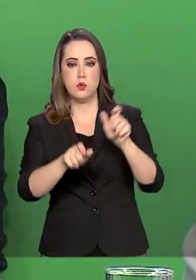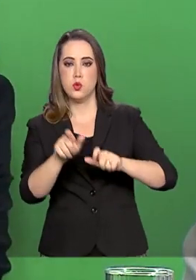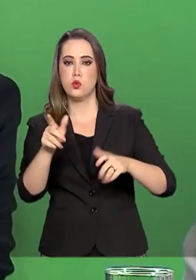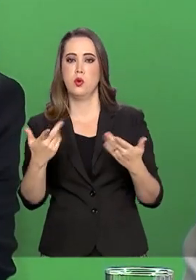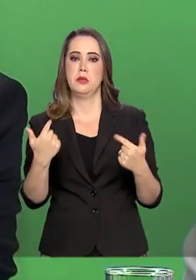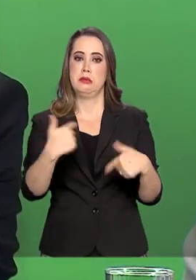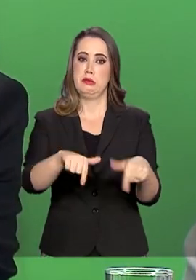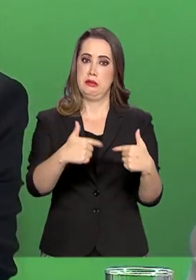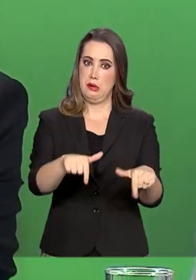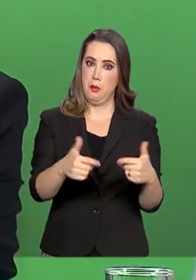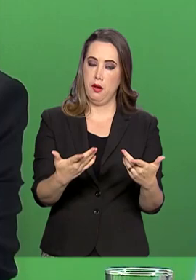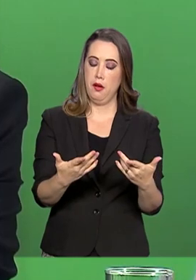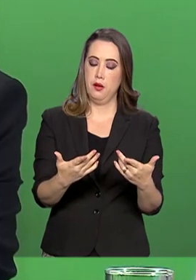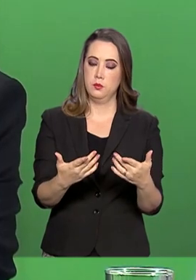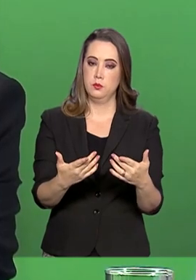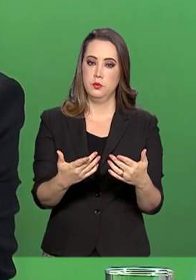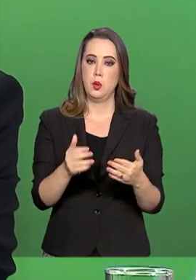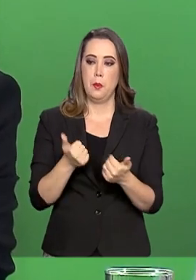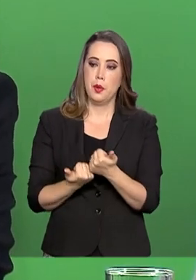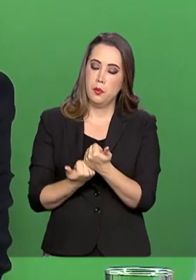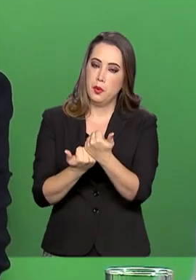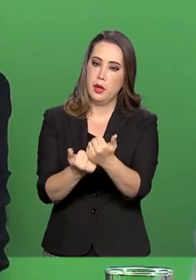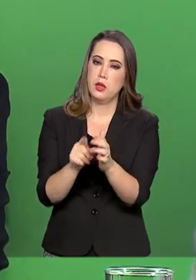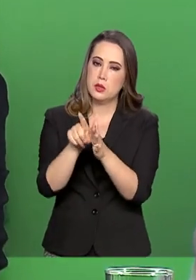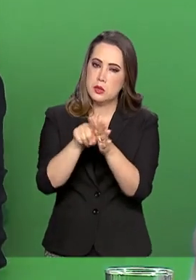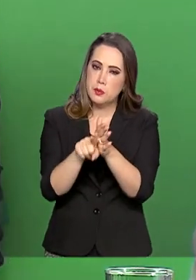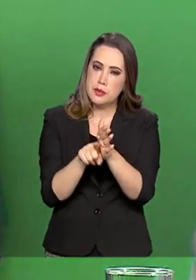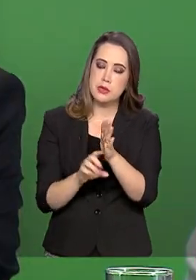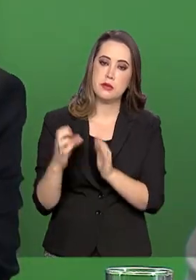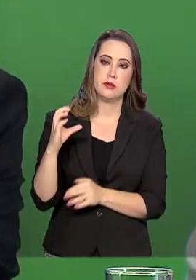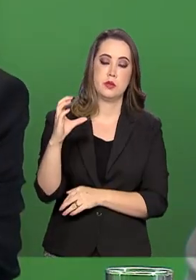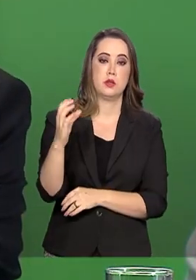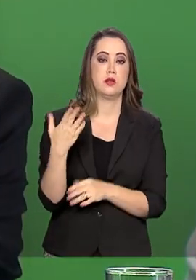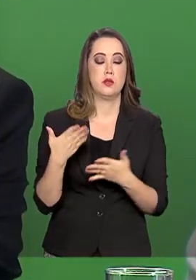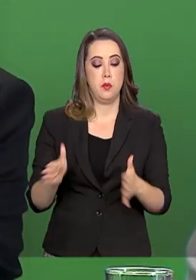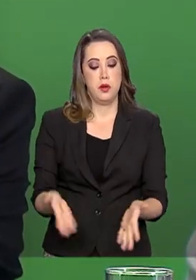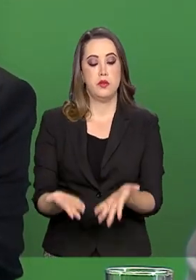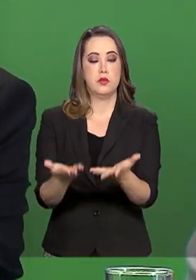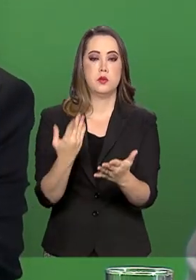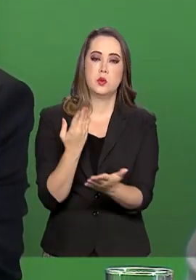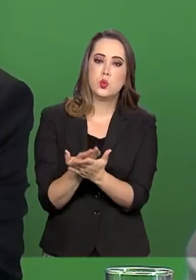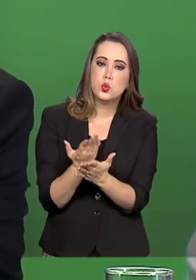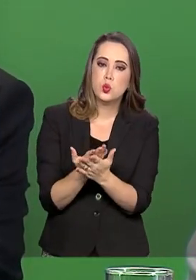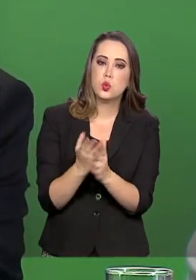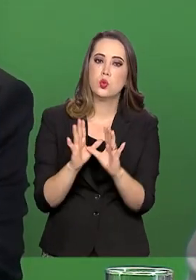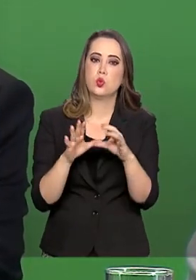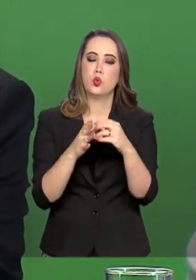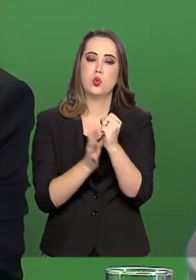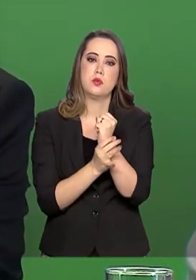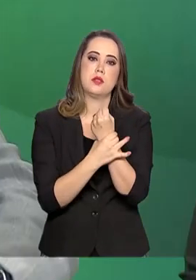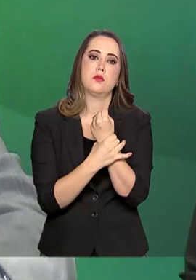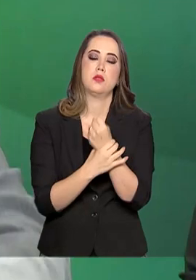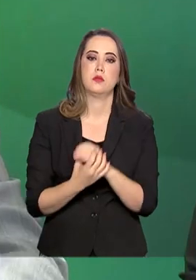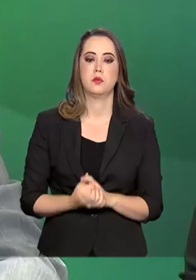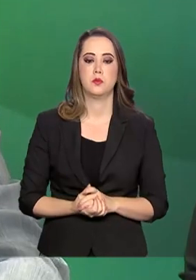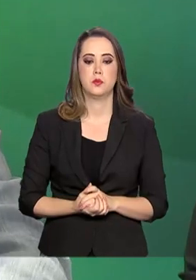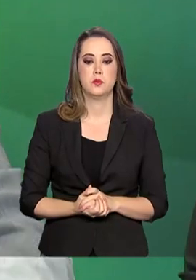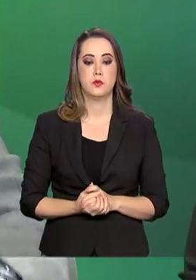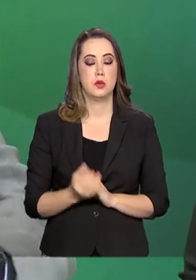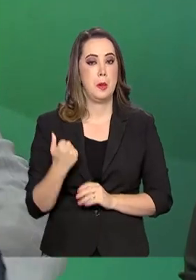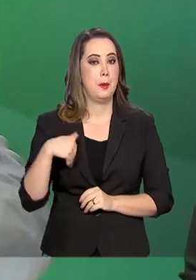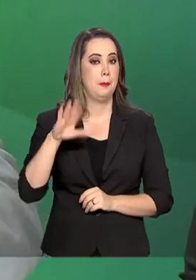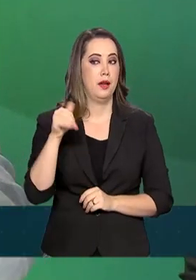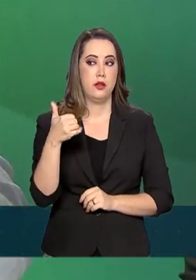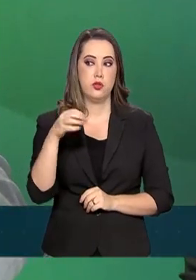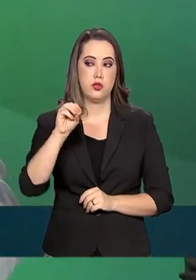para ajudar nessa pesquisa científica, para fomentar estudos no âmbito da segurança pública. São mais de 10